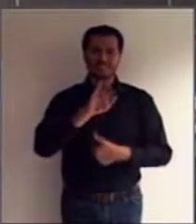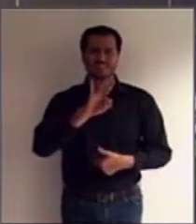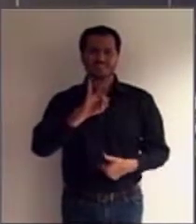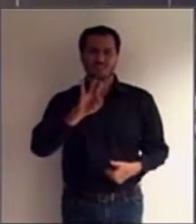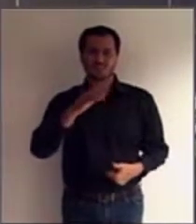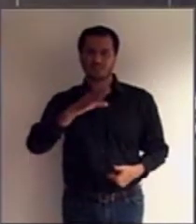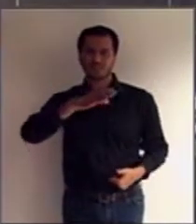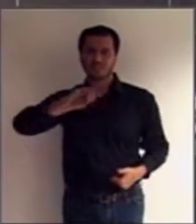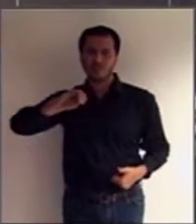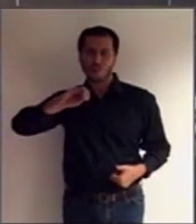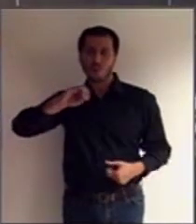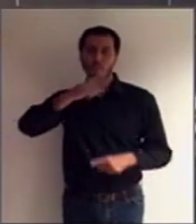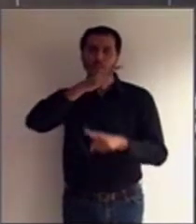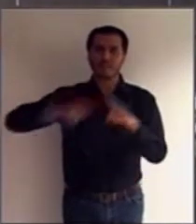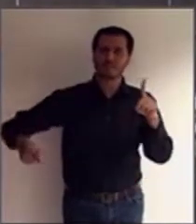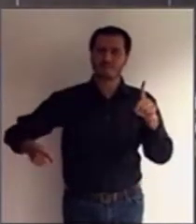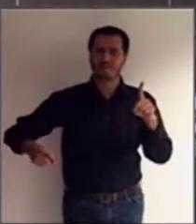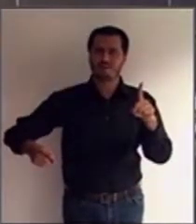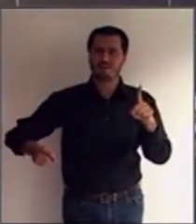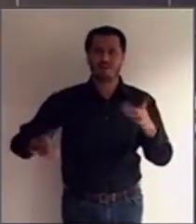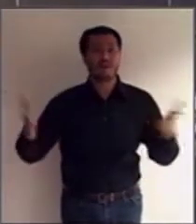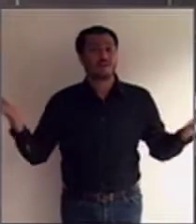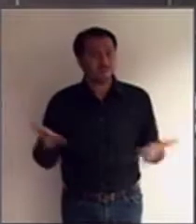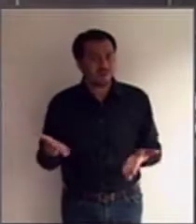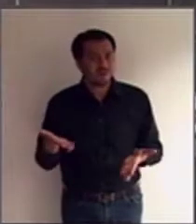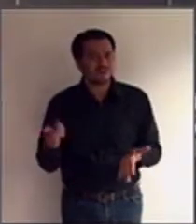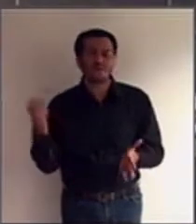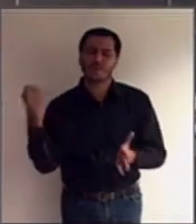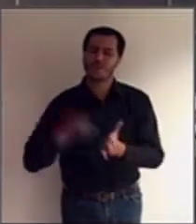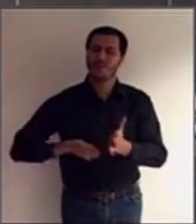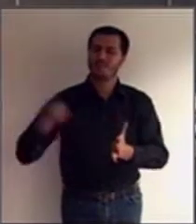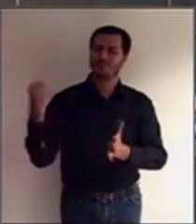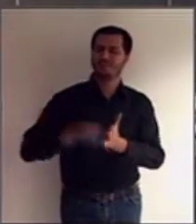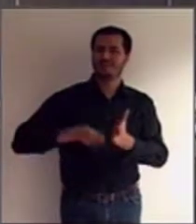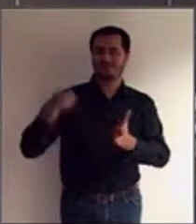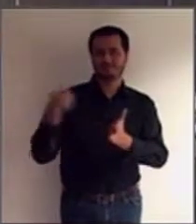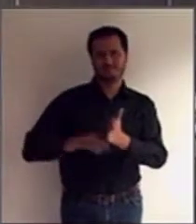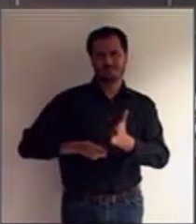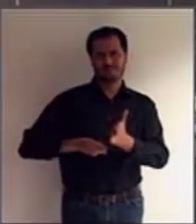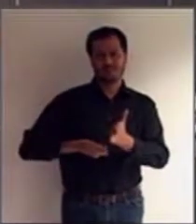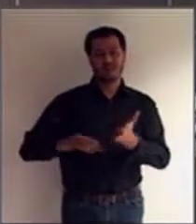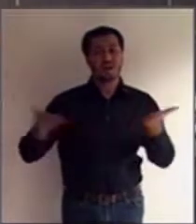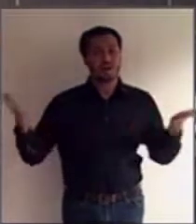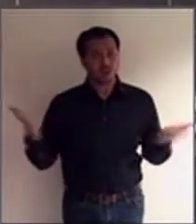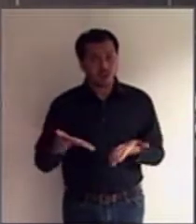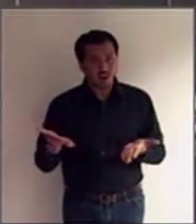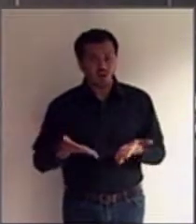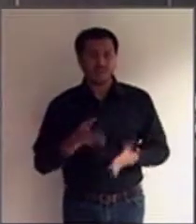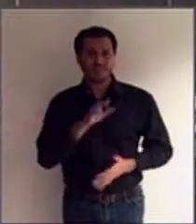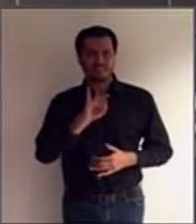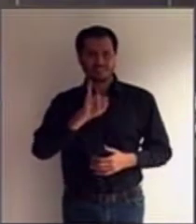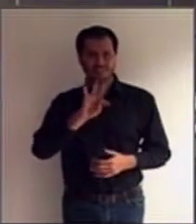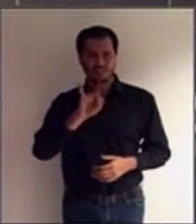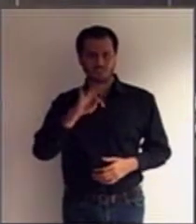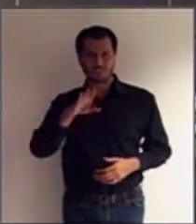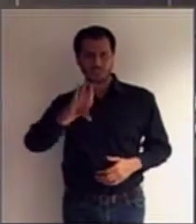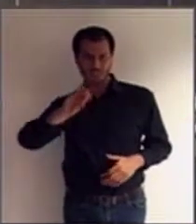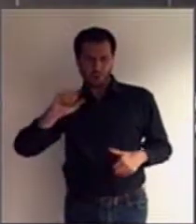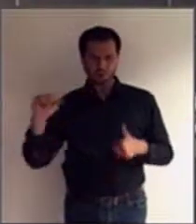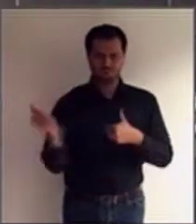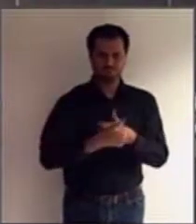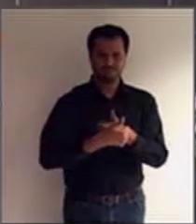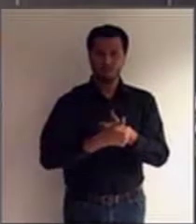obrigatória. A interdição, como regra, ela não pode mais ser total, como,